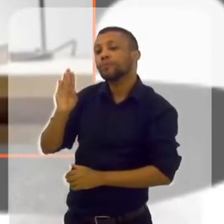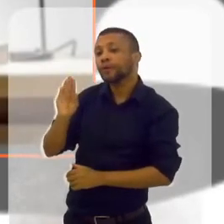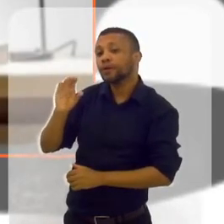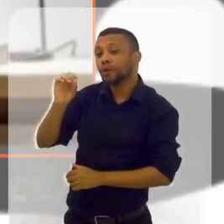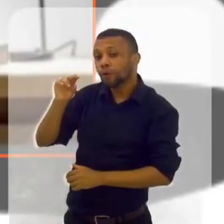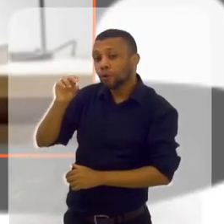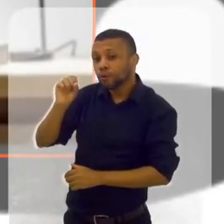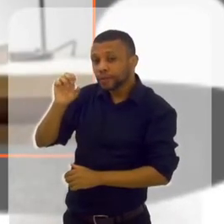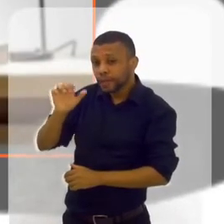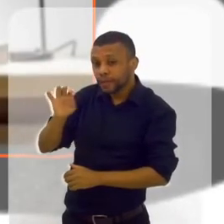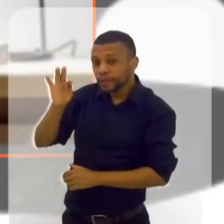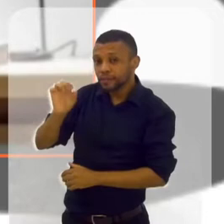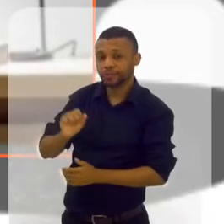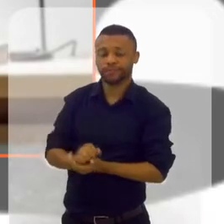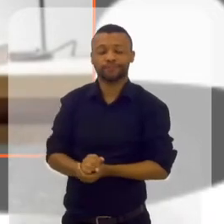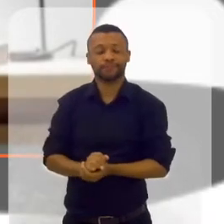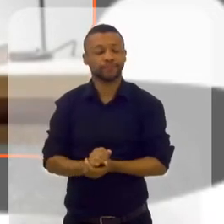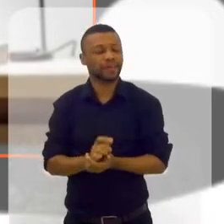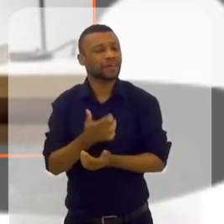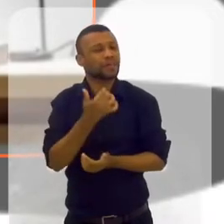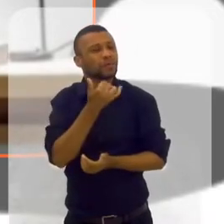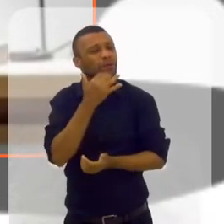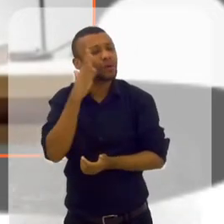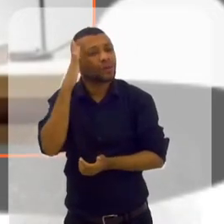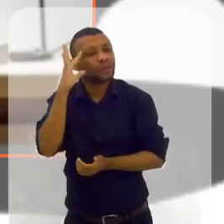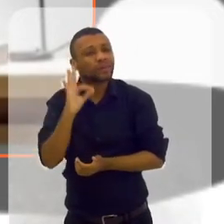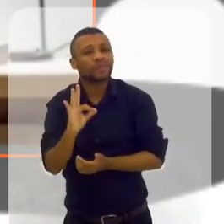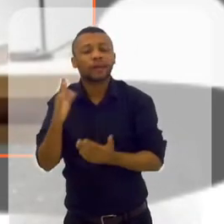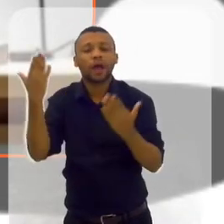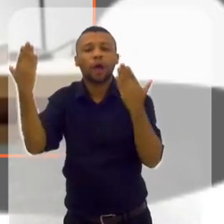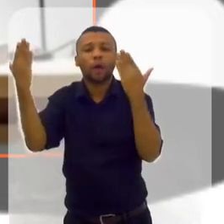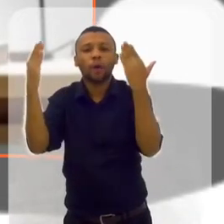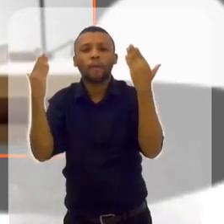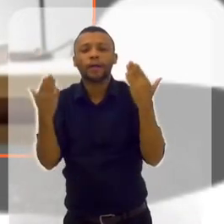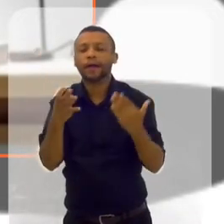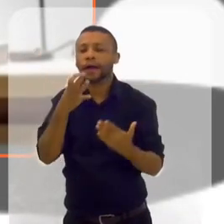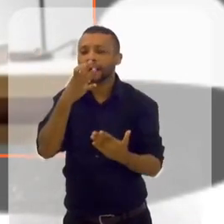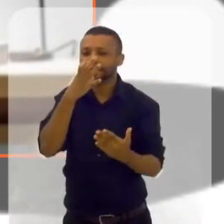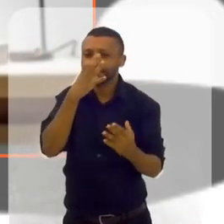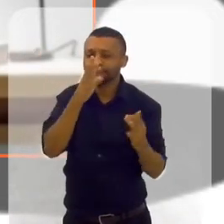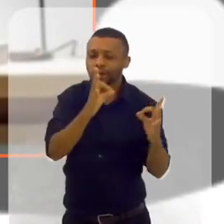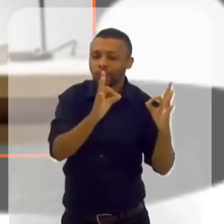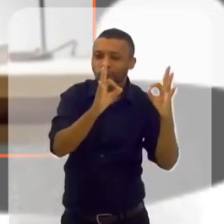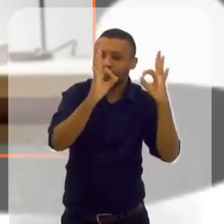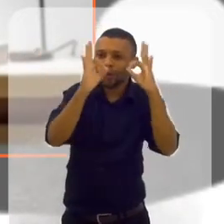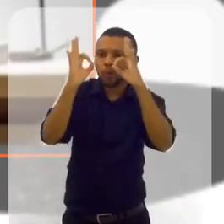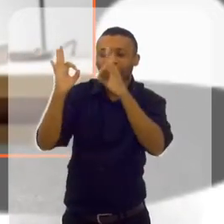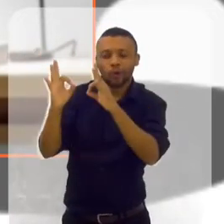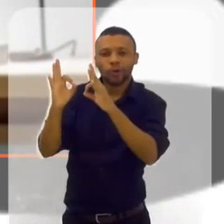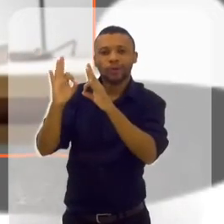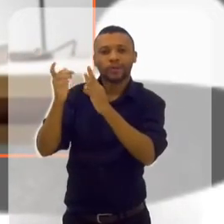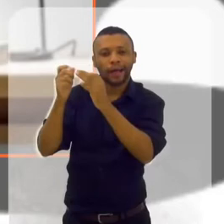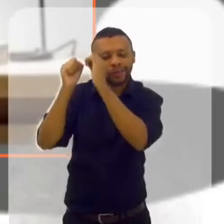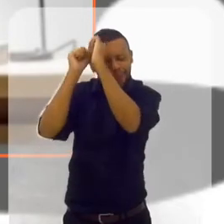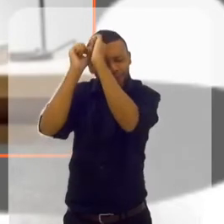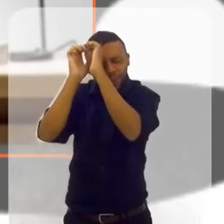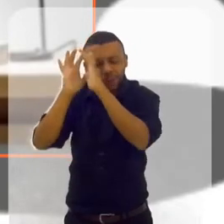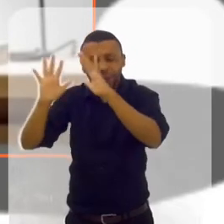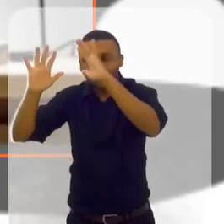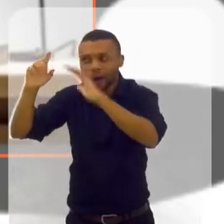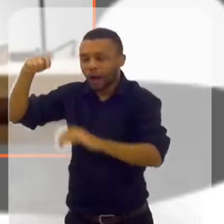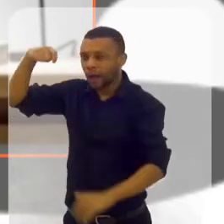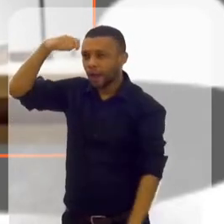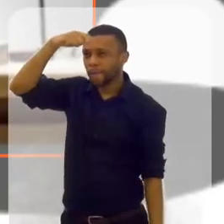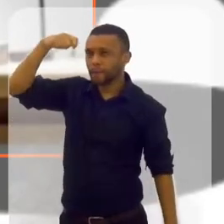mente. Pode falar, Fê. Eu não entendi muito bem, quando você comparou, por exemplo, ver um filme e estar em estado hipnótico, que aí